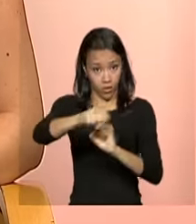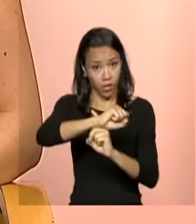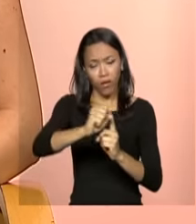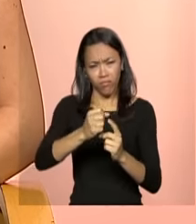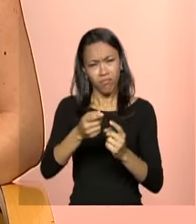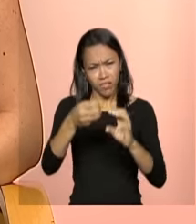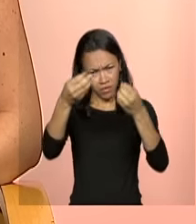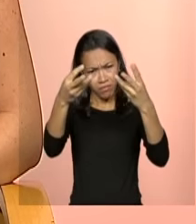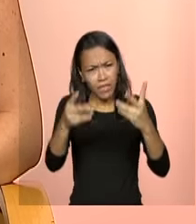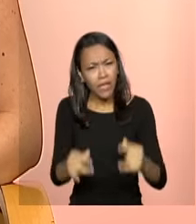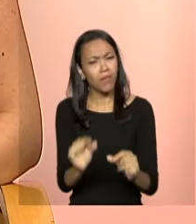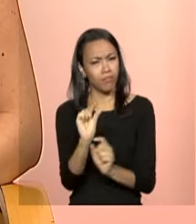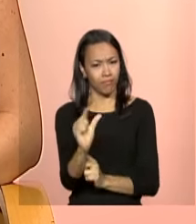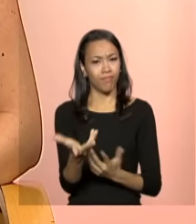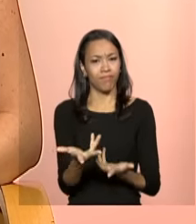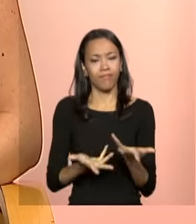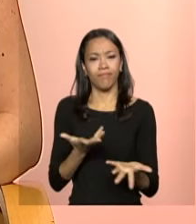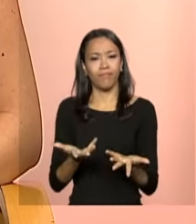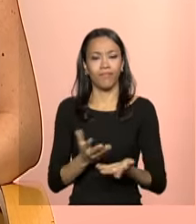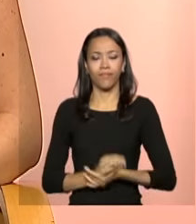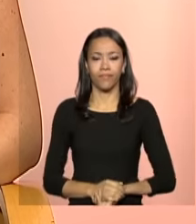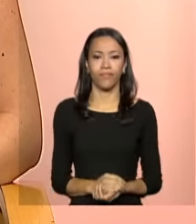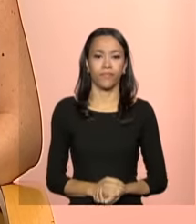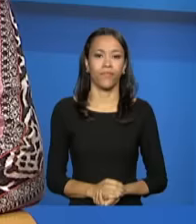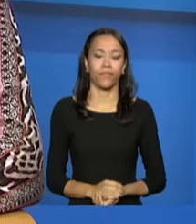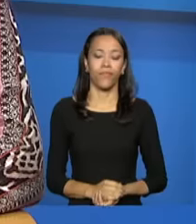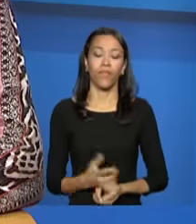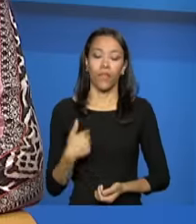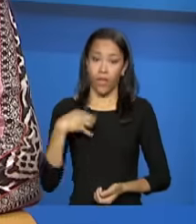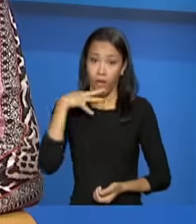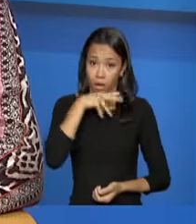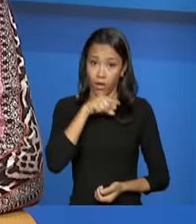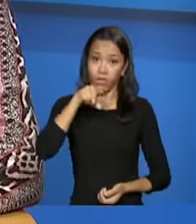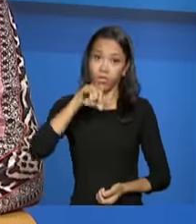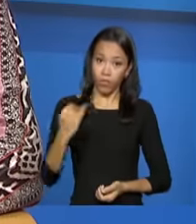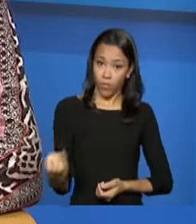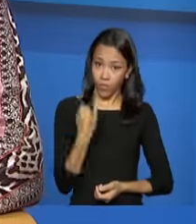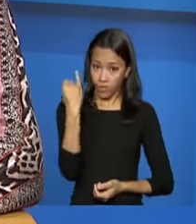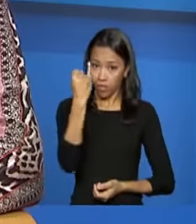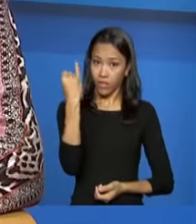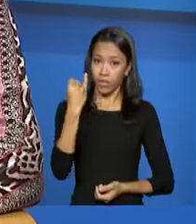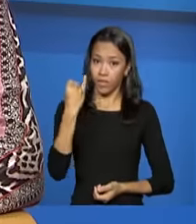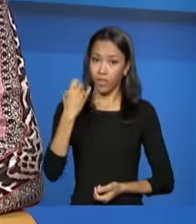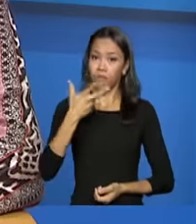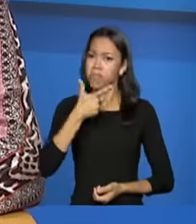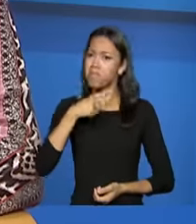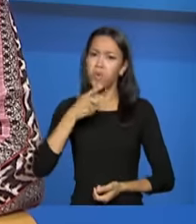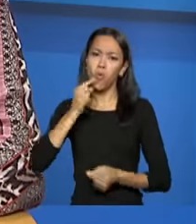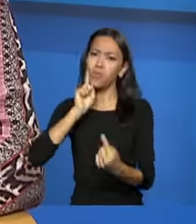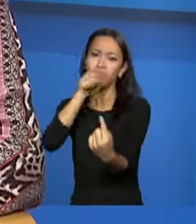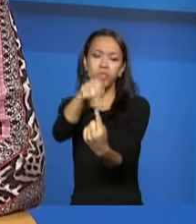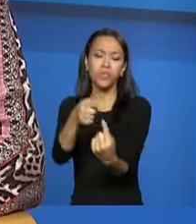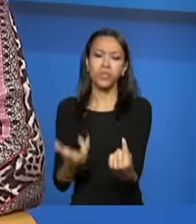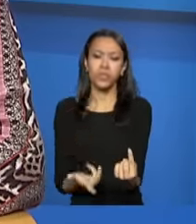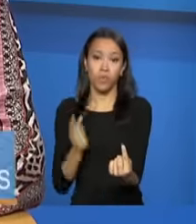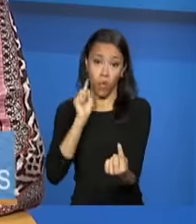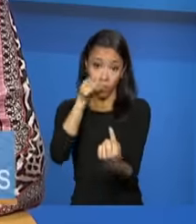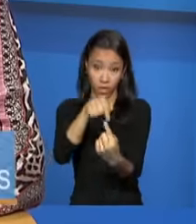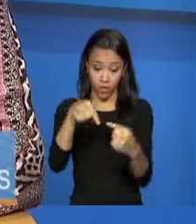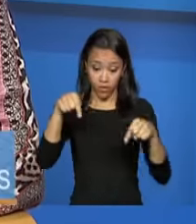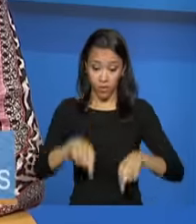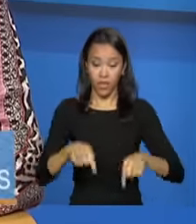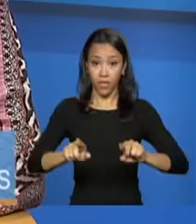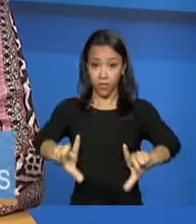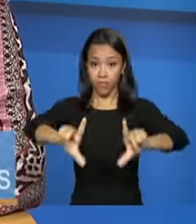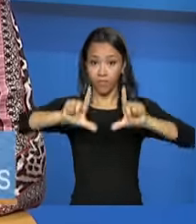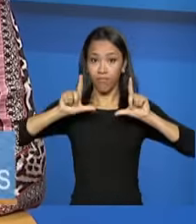um pouquinho para a gente sobre isso. Bom, eu acho importante a gente começar para quem se destina, né? Porque o objetivo da teleconferência